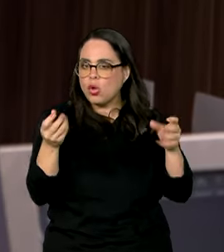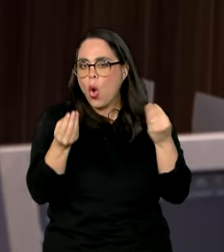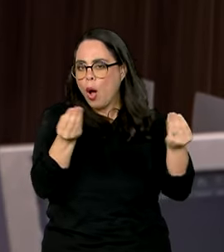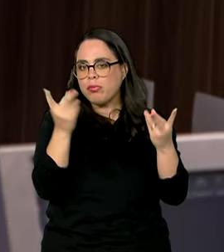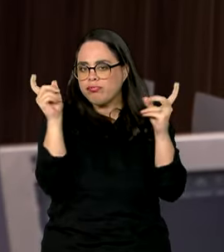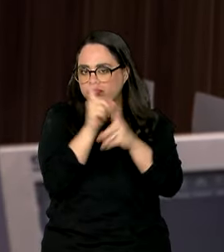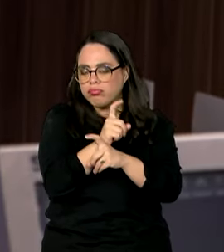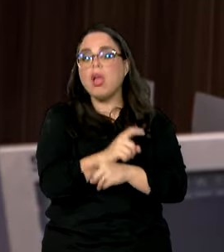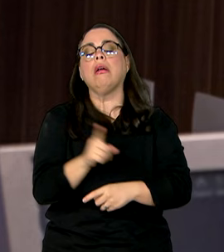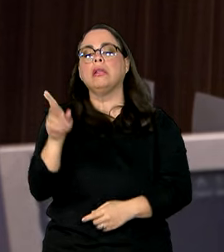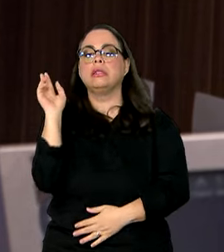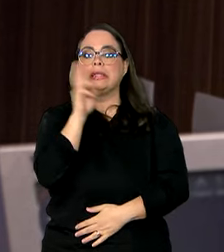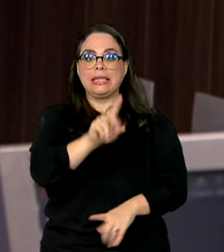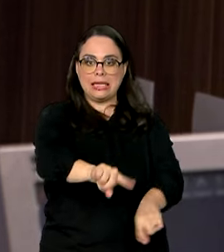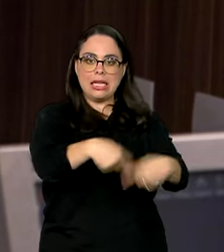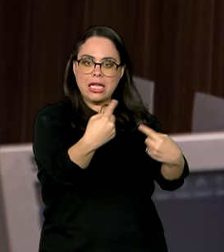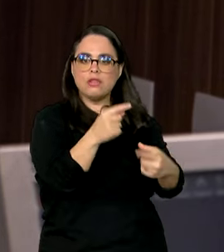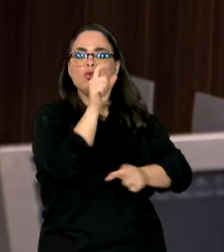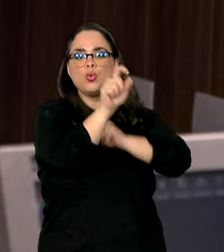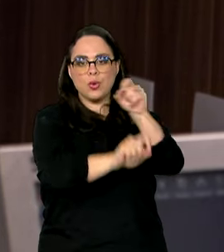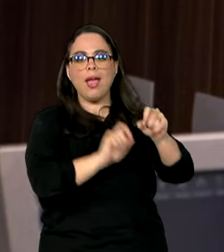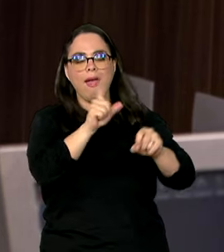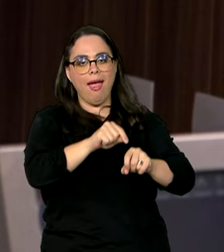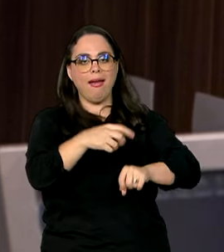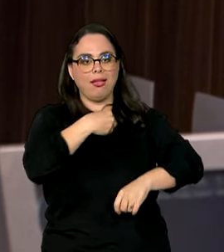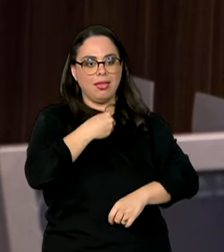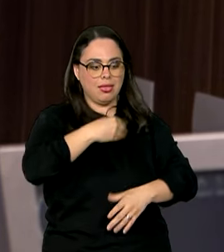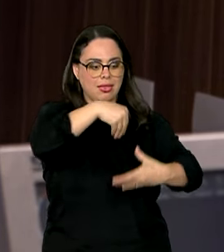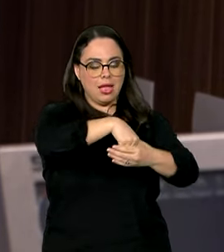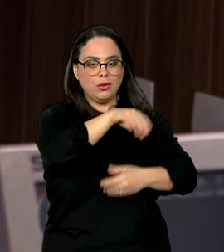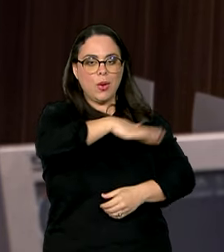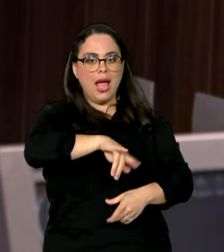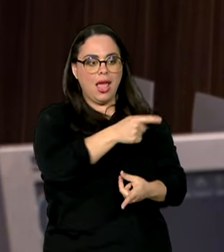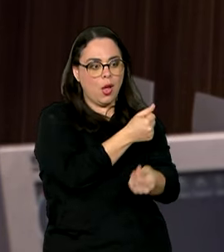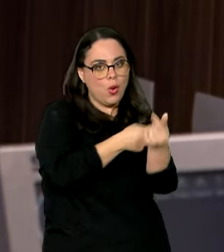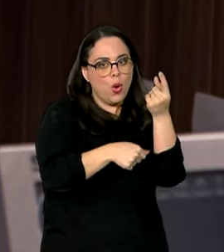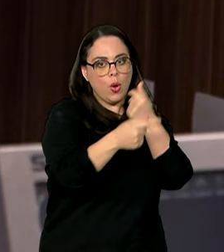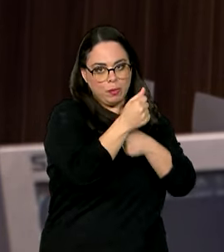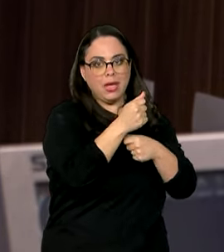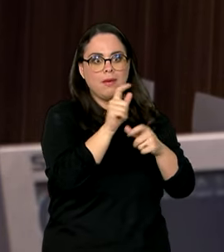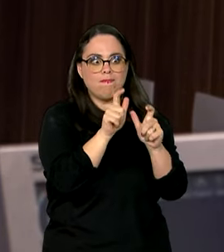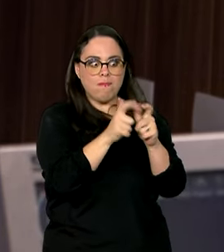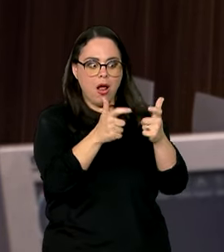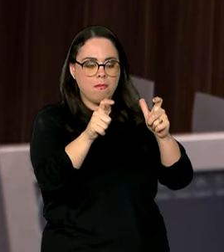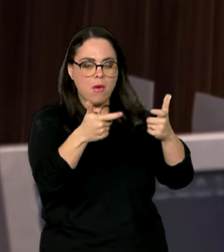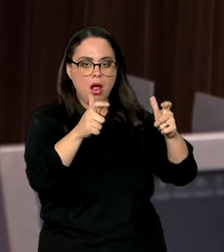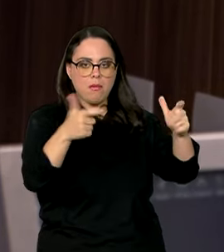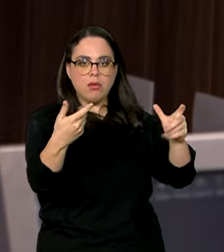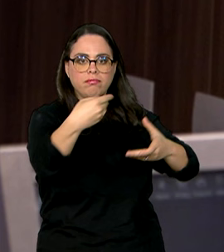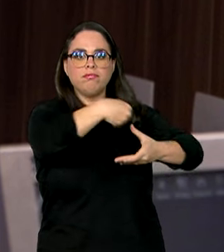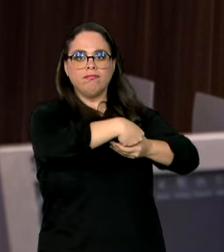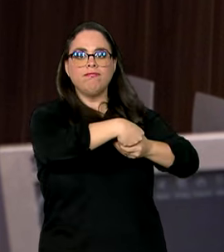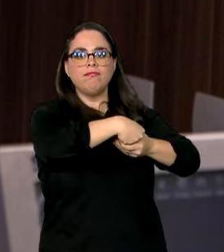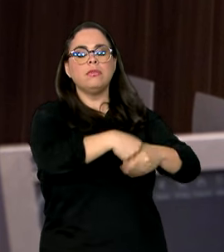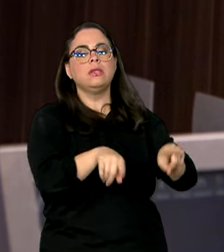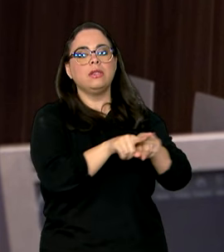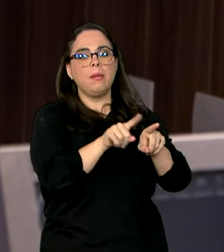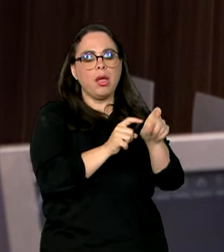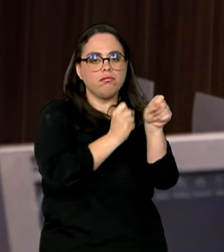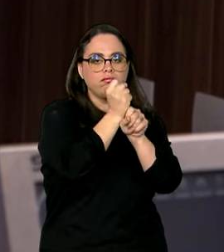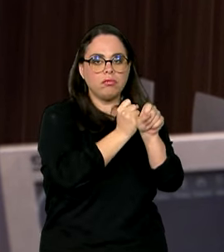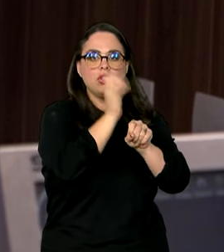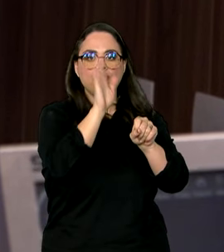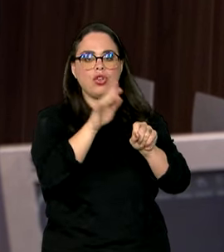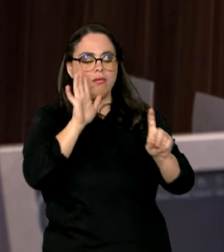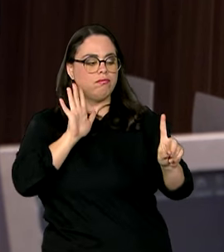hoje é fazer com que a economia cresça ainda mais. A economia, esse ano, já